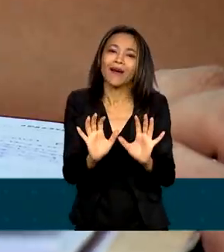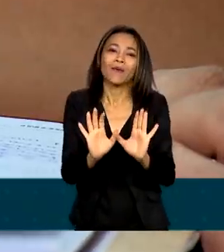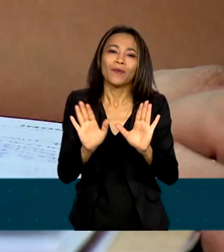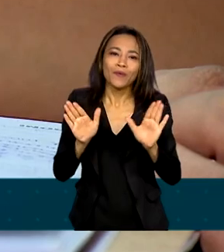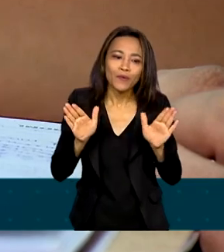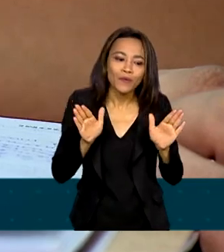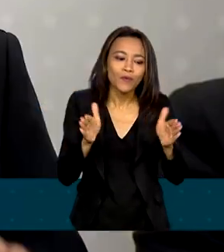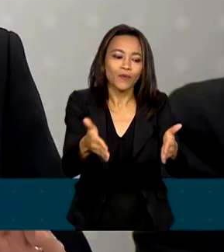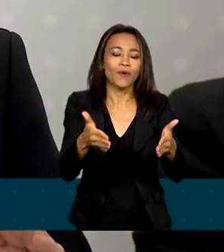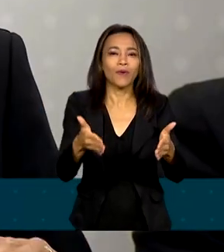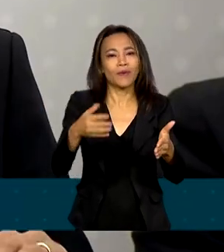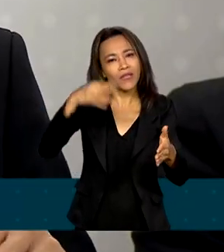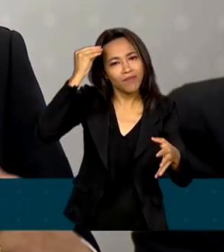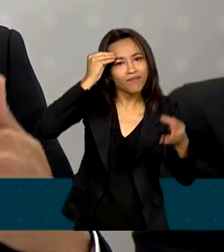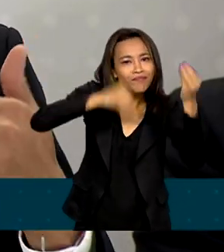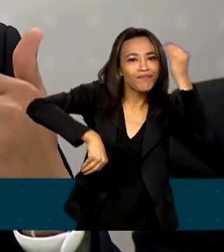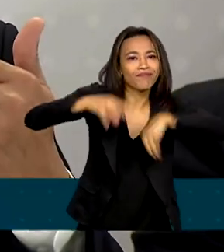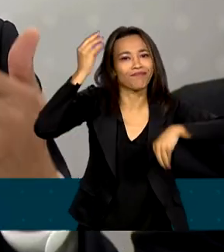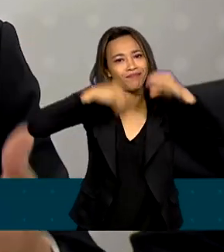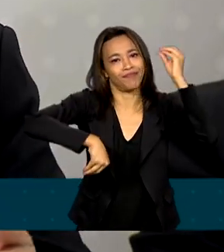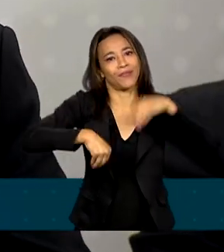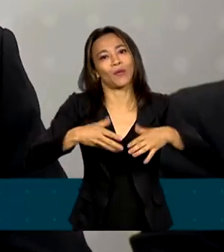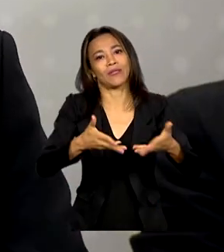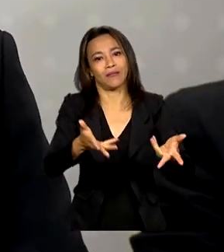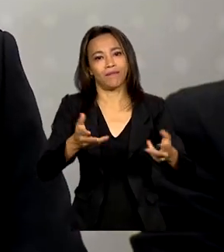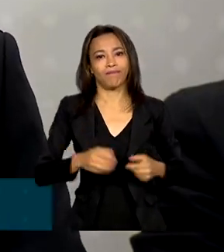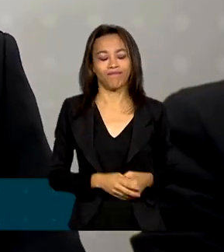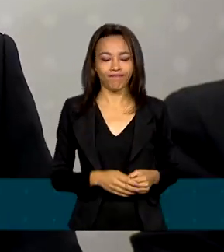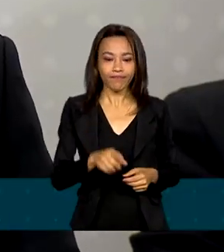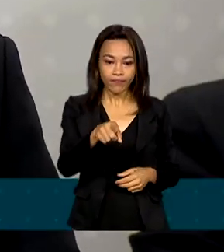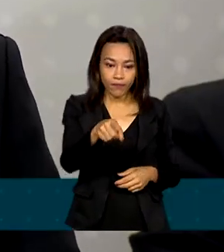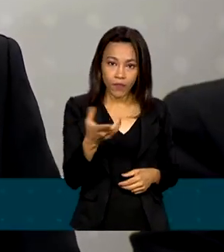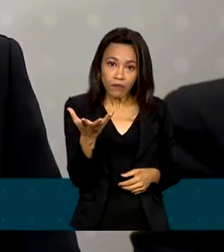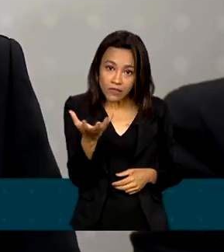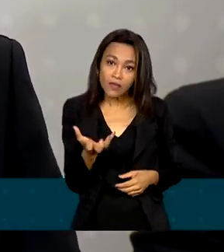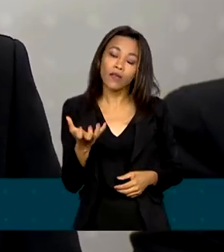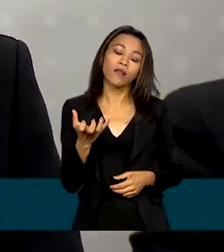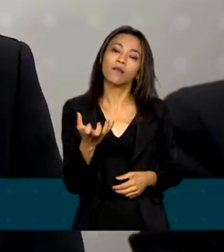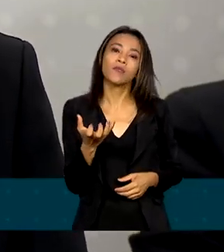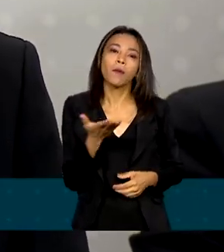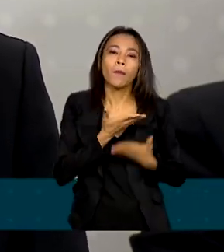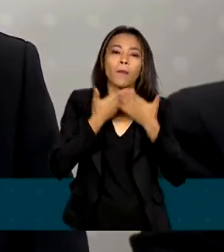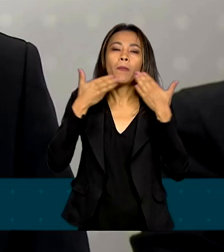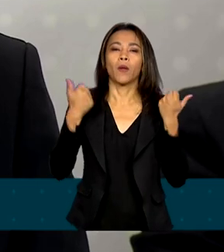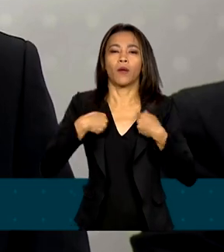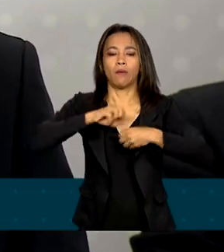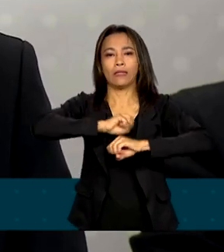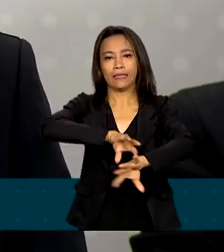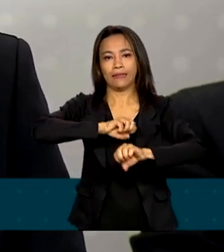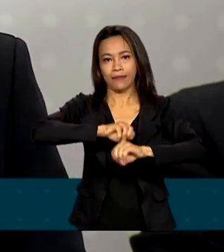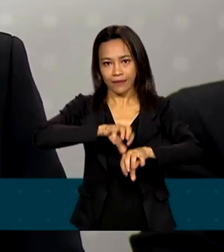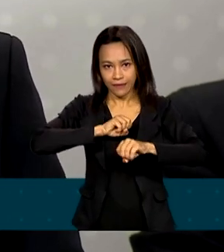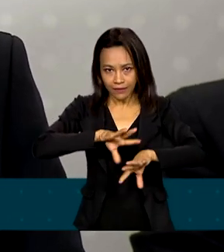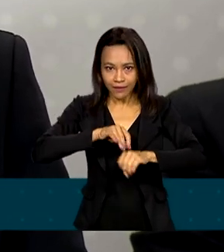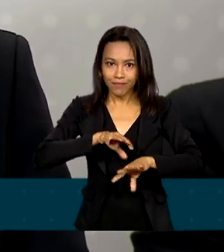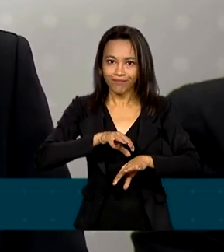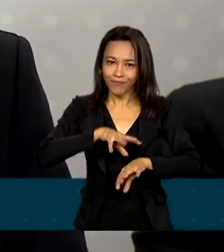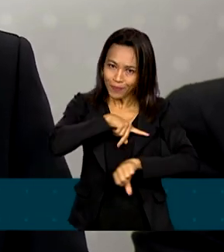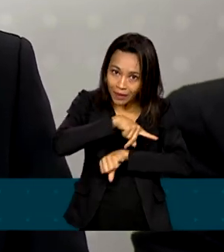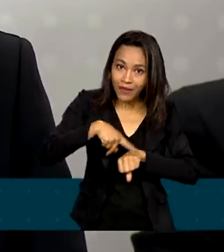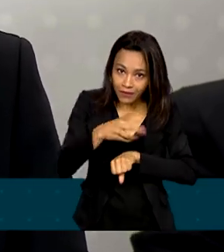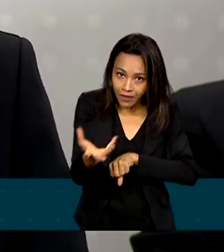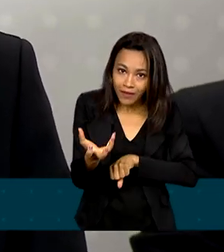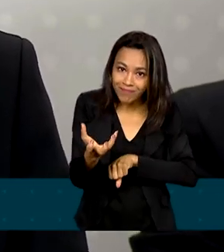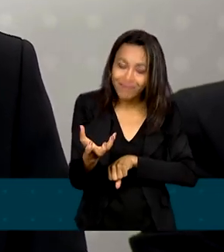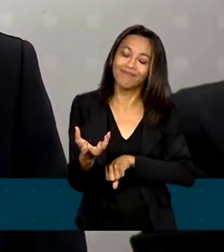desistência. Se nós queremos melhorar significativamente a qualidade da educação básica desse país, nós